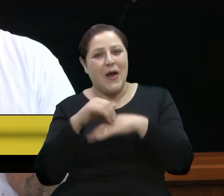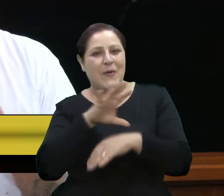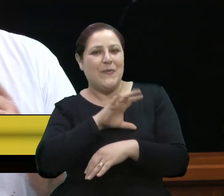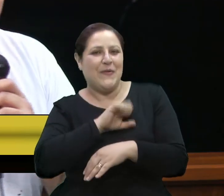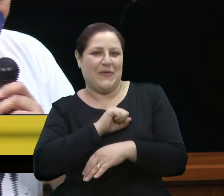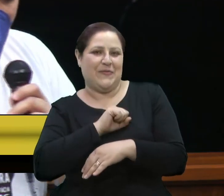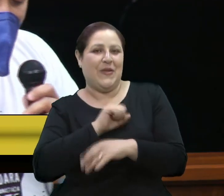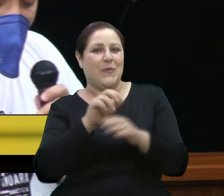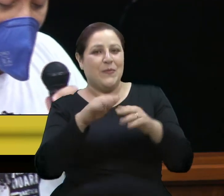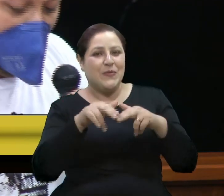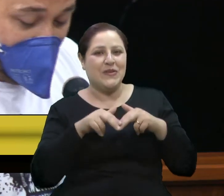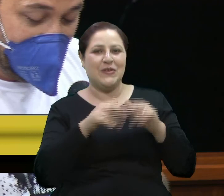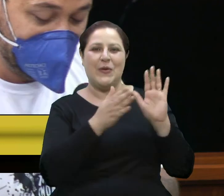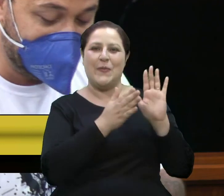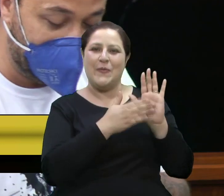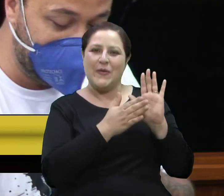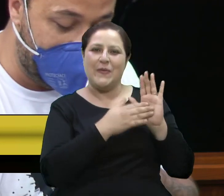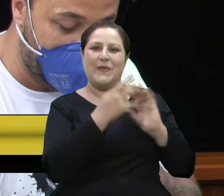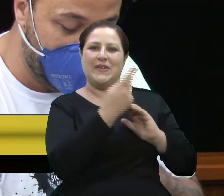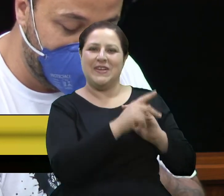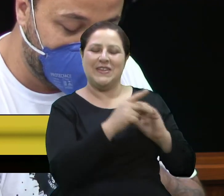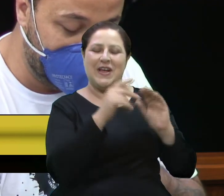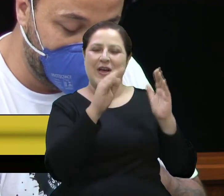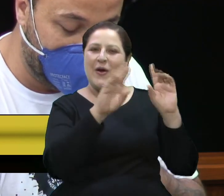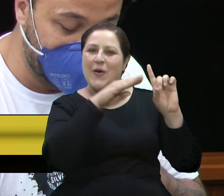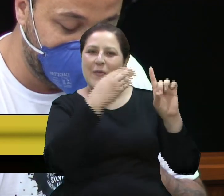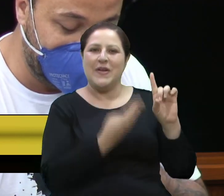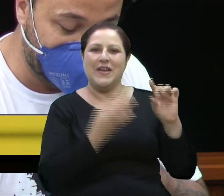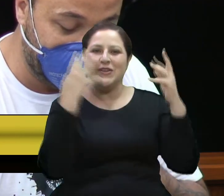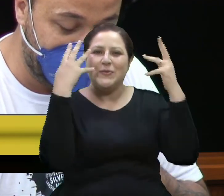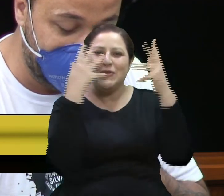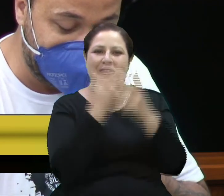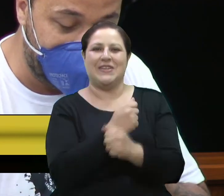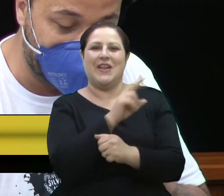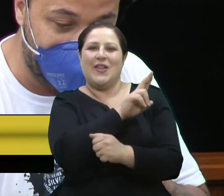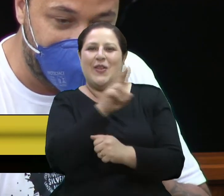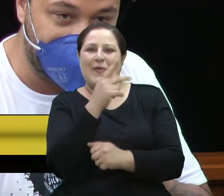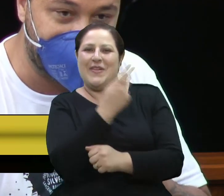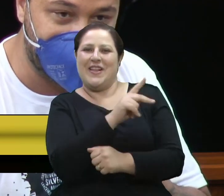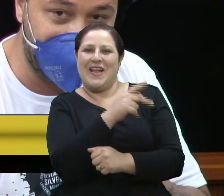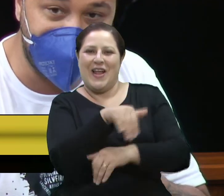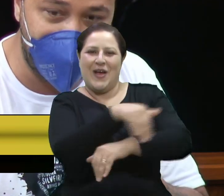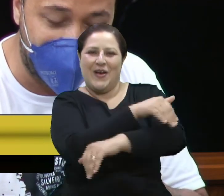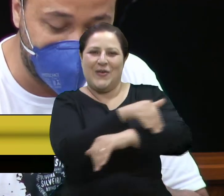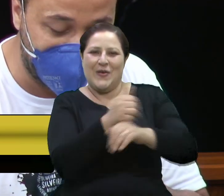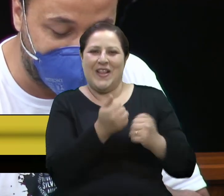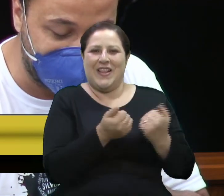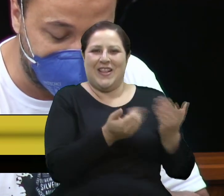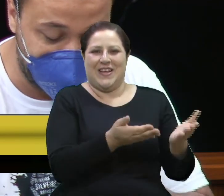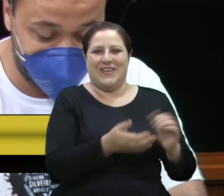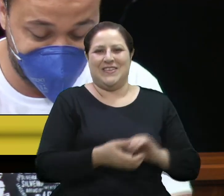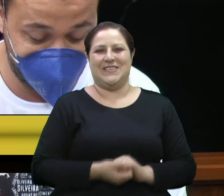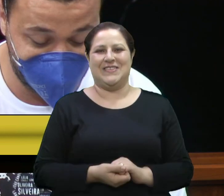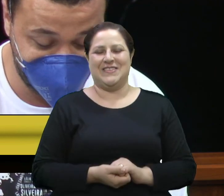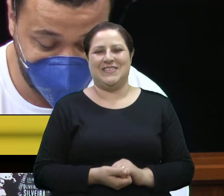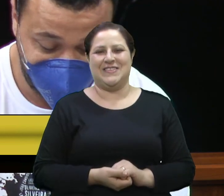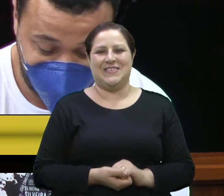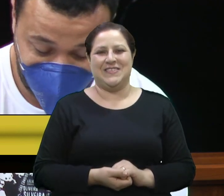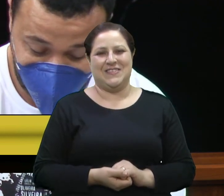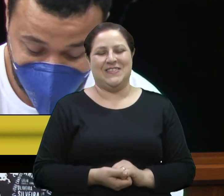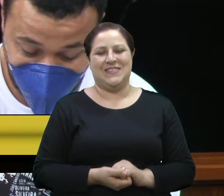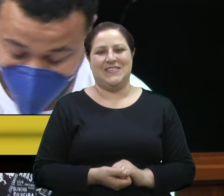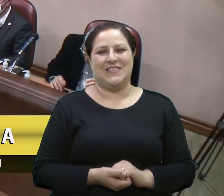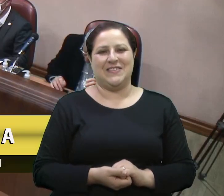homenagem bonita, nomeando, então, a rua com o nome da Dona Isabel Dona Belinha. a palavra ao presidente. Obrigado, senhor presidente. Peço a palavra.